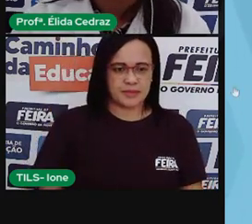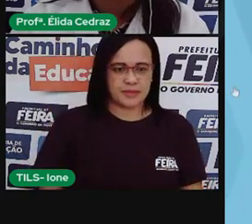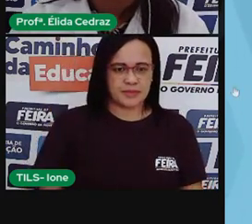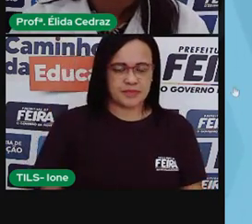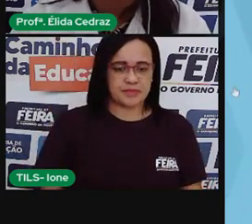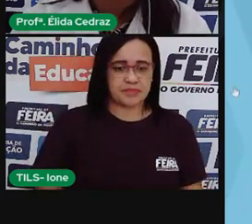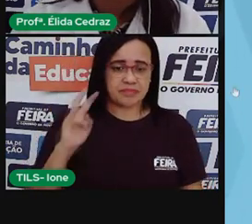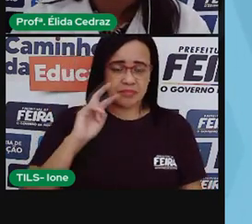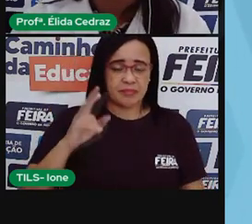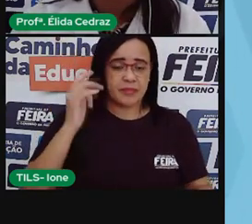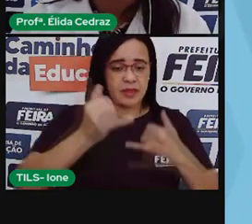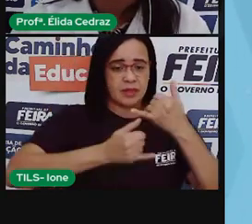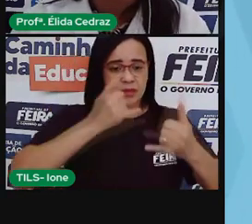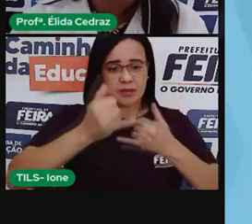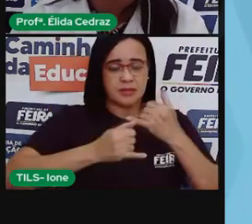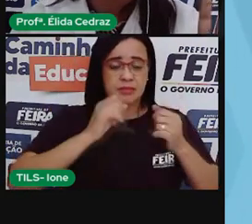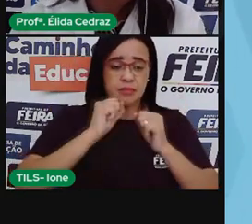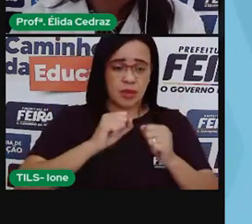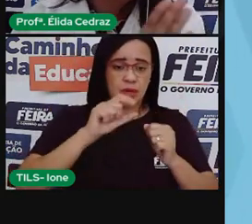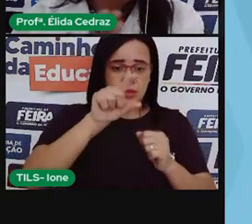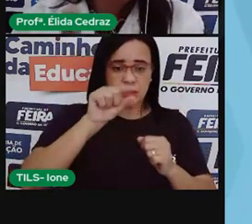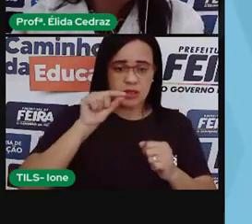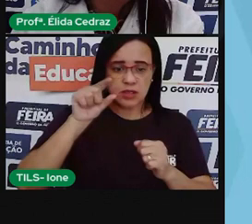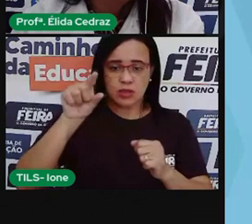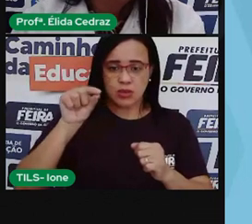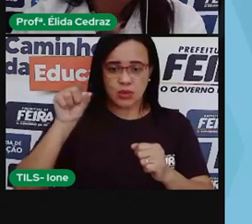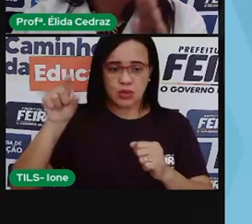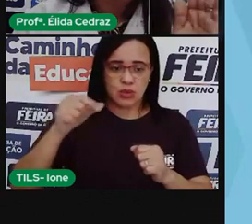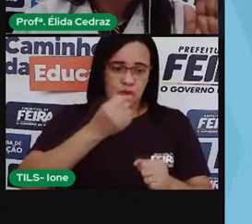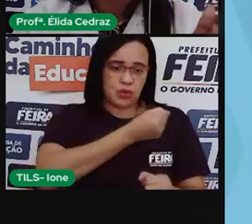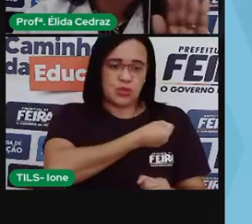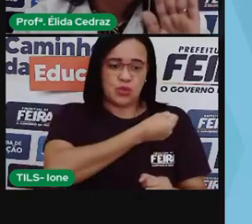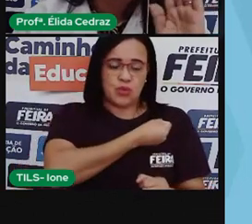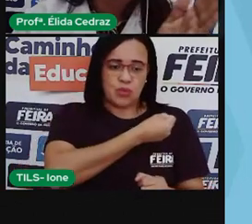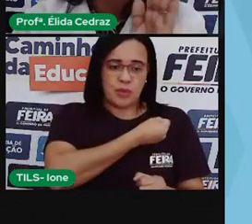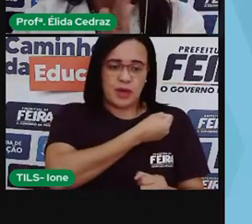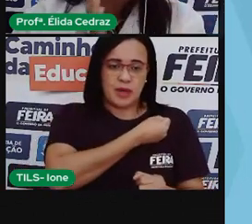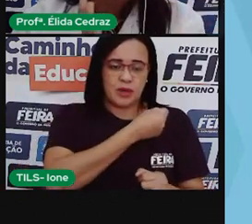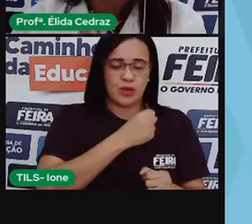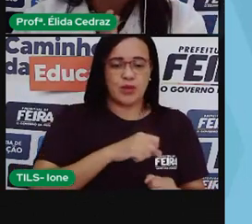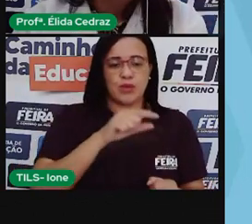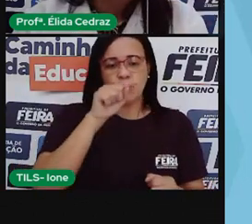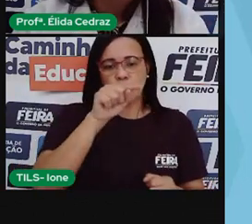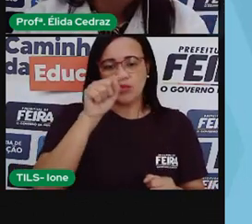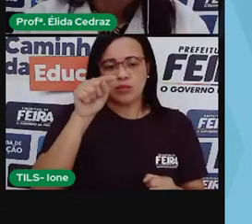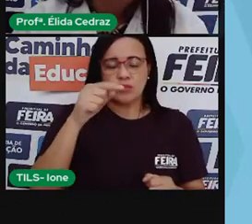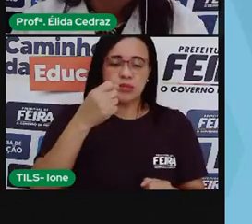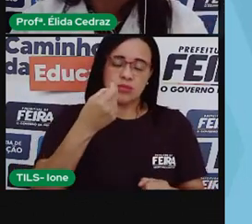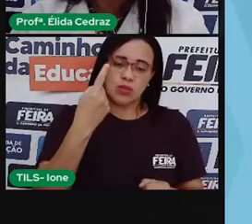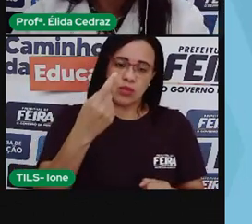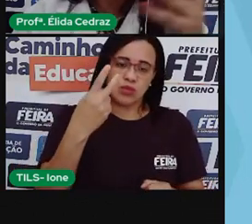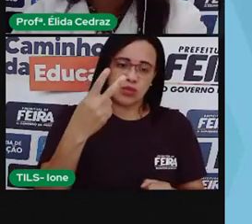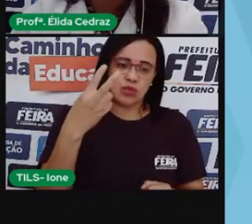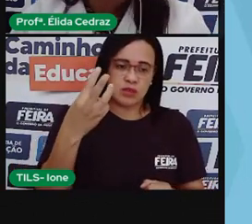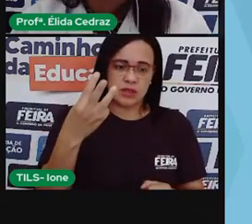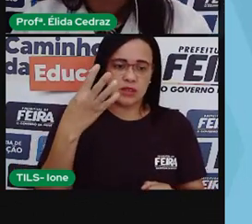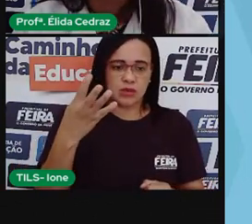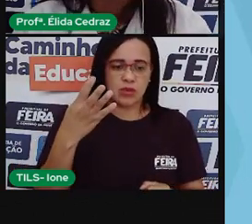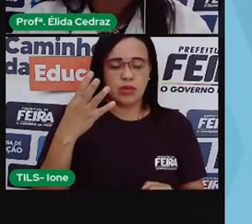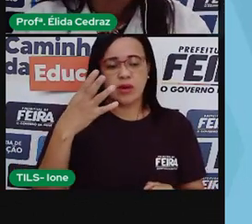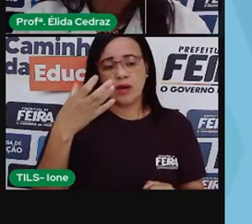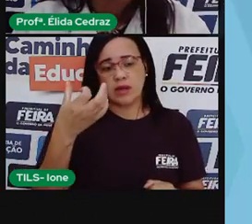Nesse jogo você pode escolher ir de um por um, na sequência, um, dois, três, quatro, cinco, seis, ou